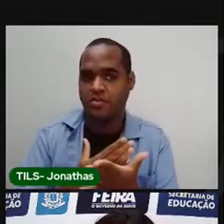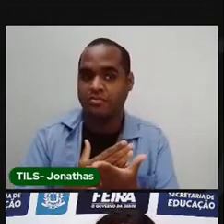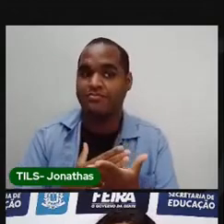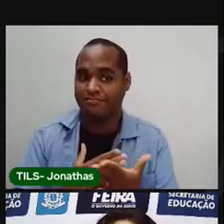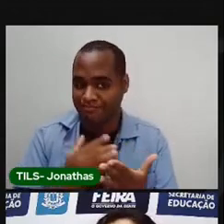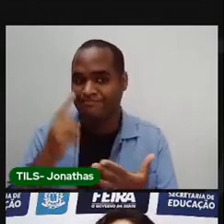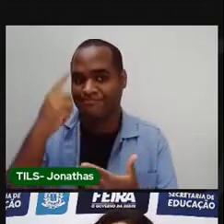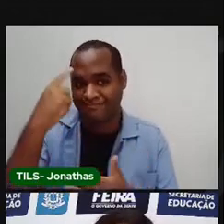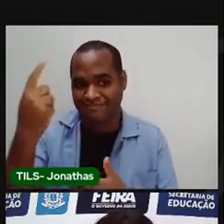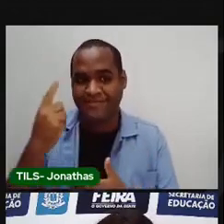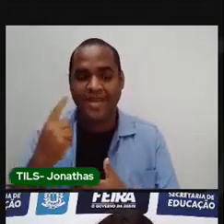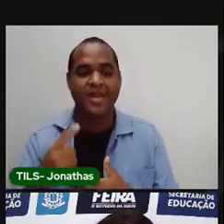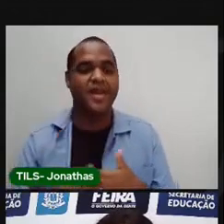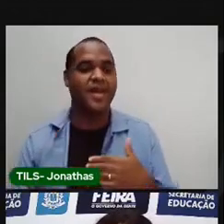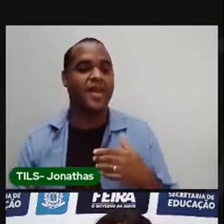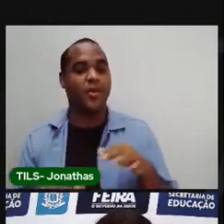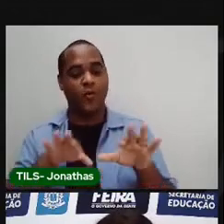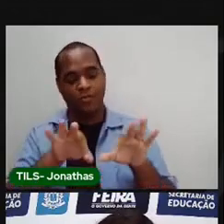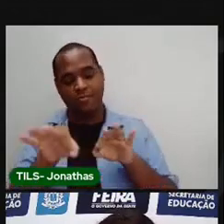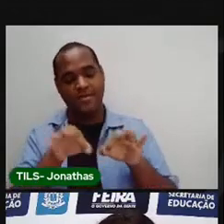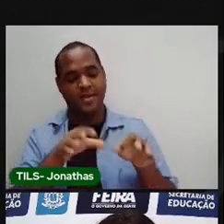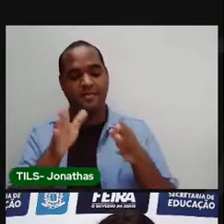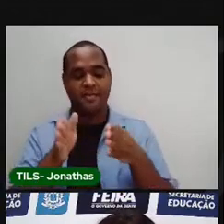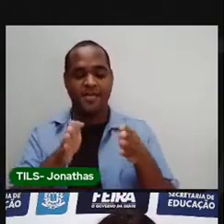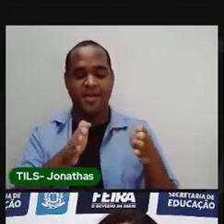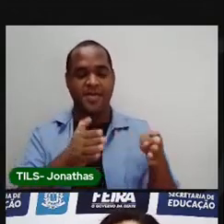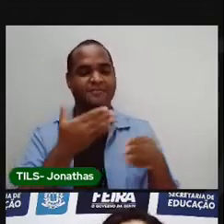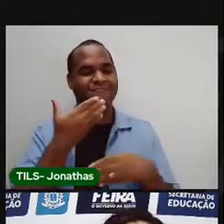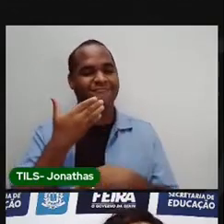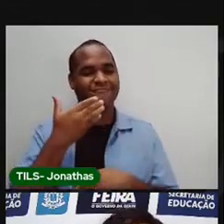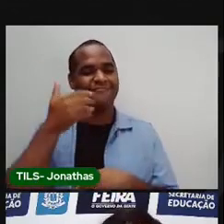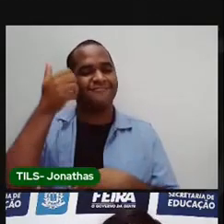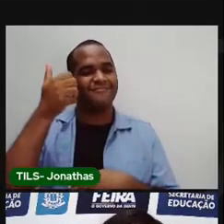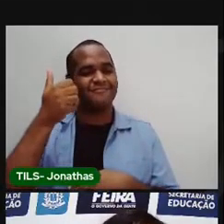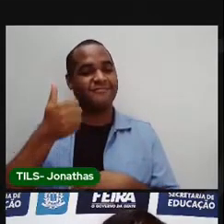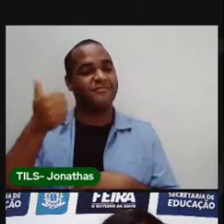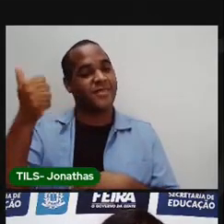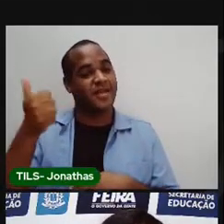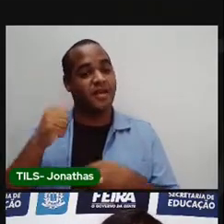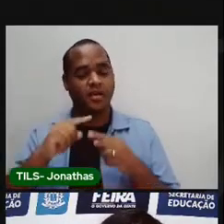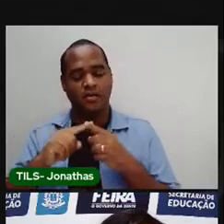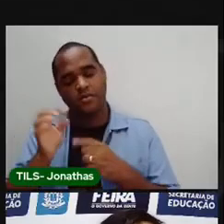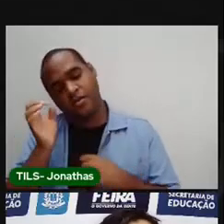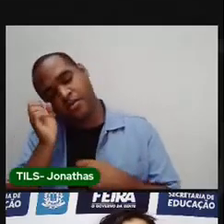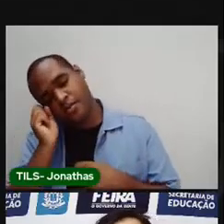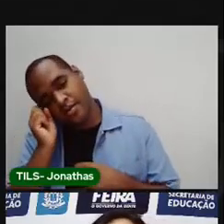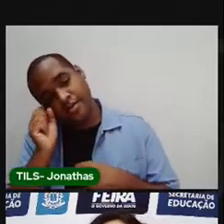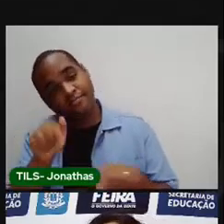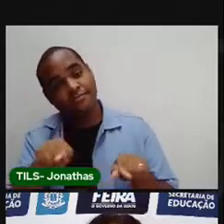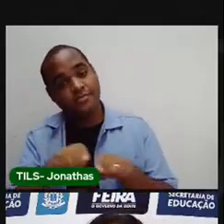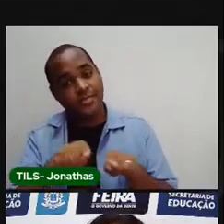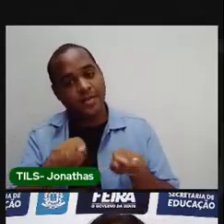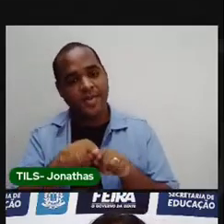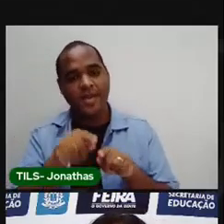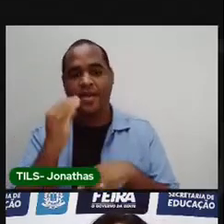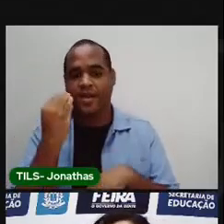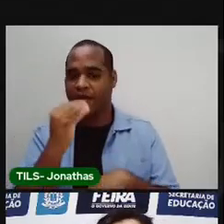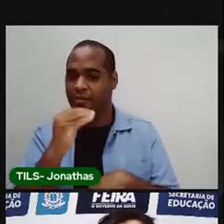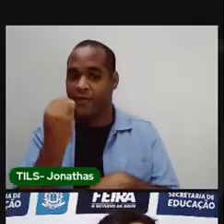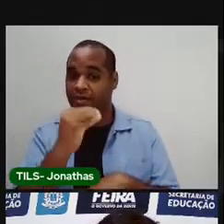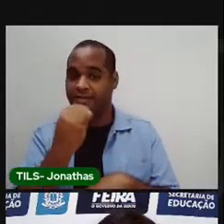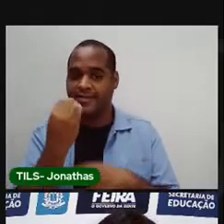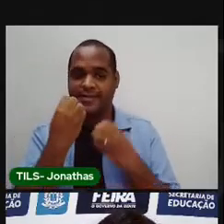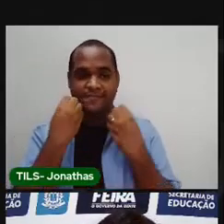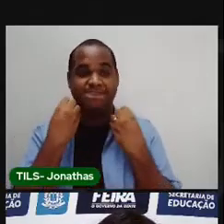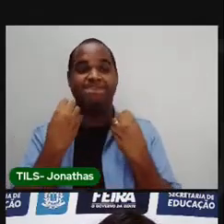períodos. Para a gente organizar melhor a nossa rotina, para a gente distanciar, para a gente aproveitar melhor